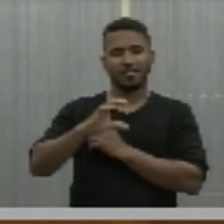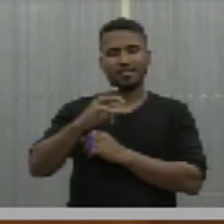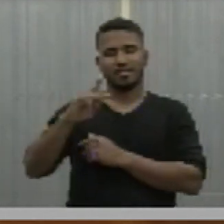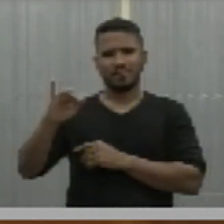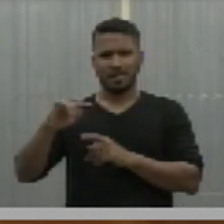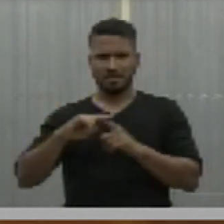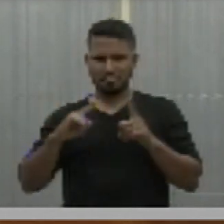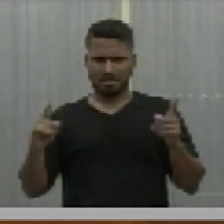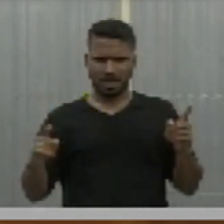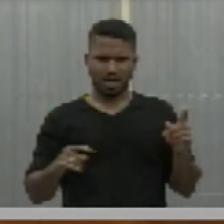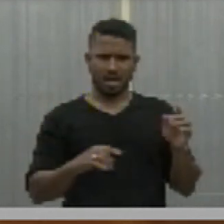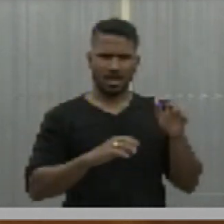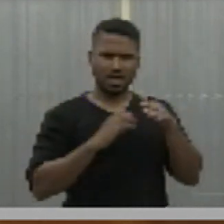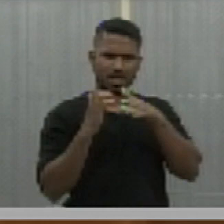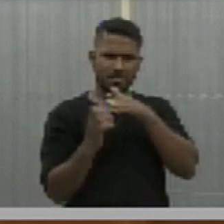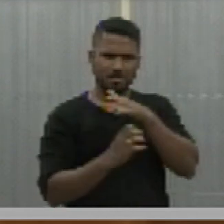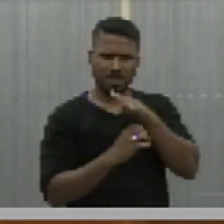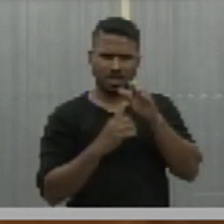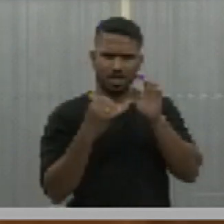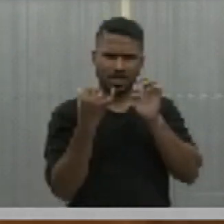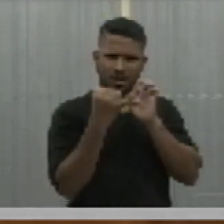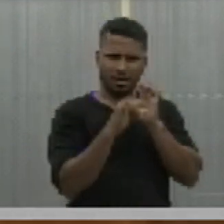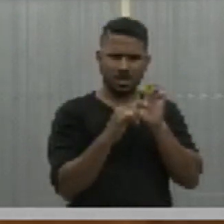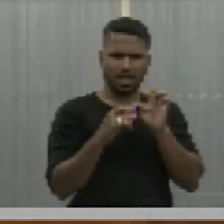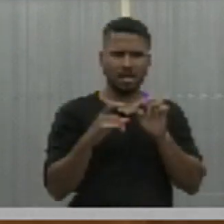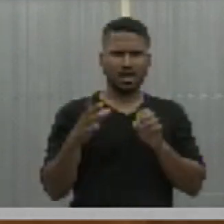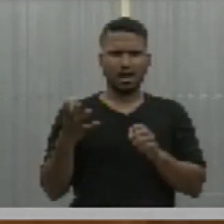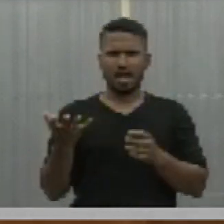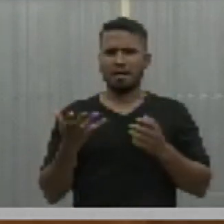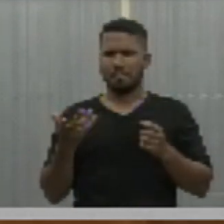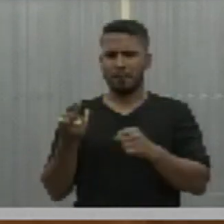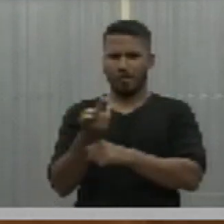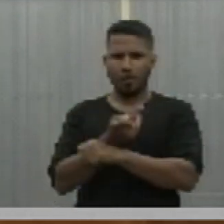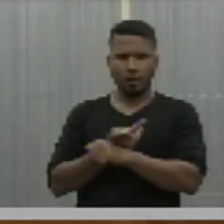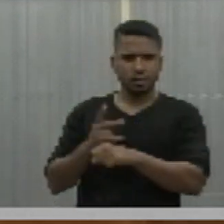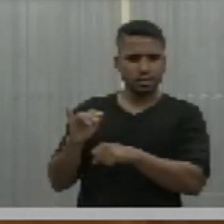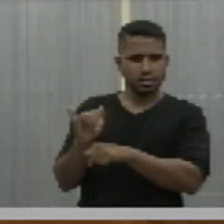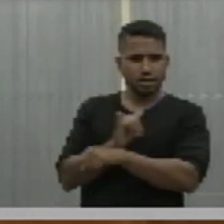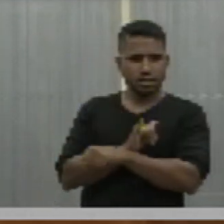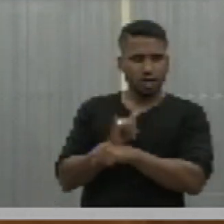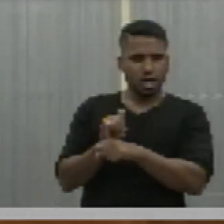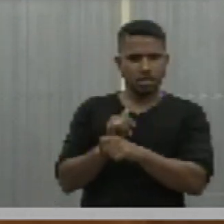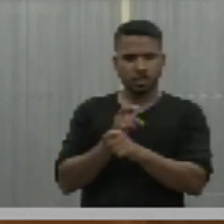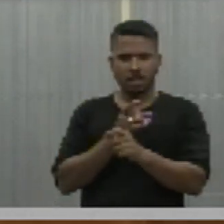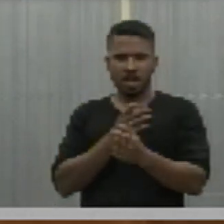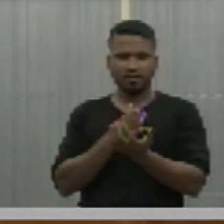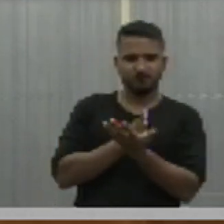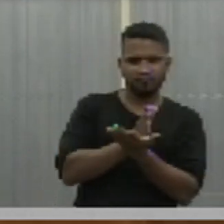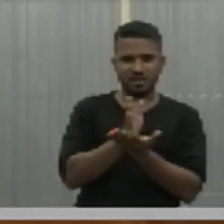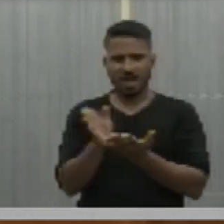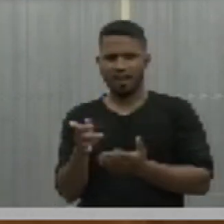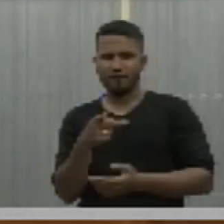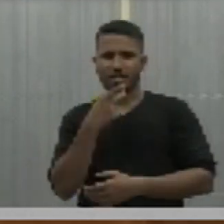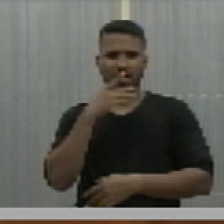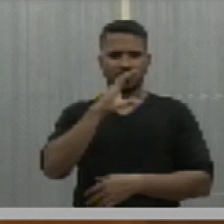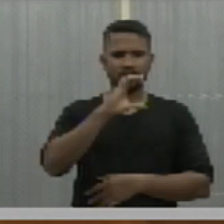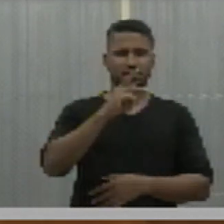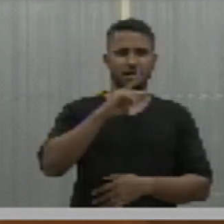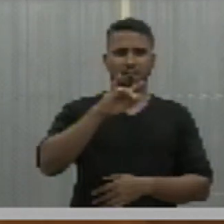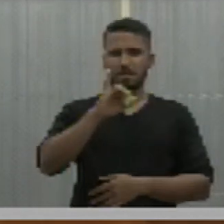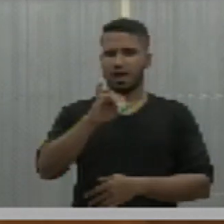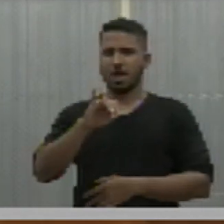Equatorial tente, procura de todas as somas tentar manobrar, dizer que essa CPI